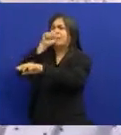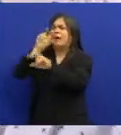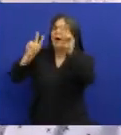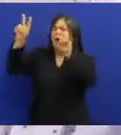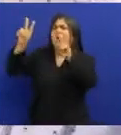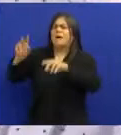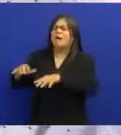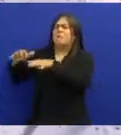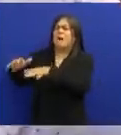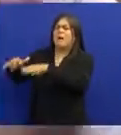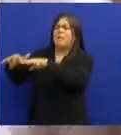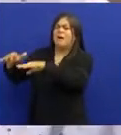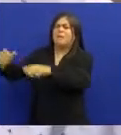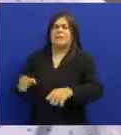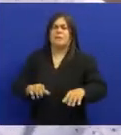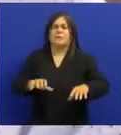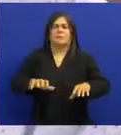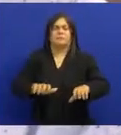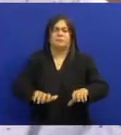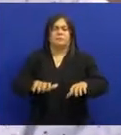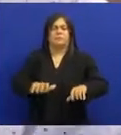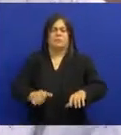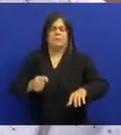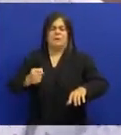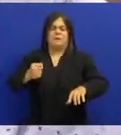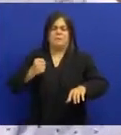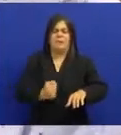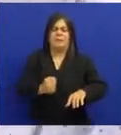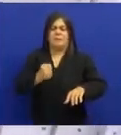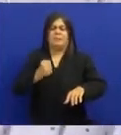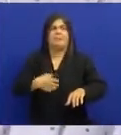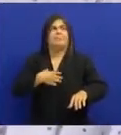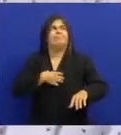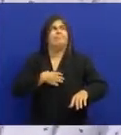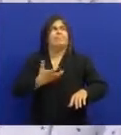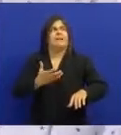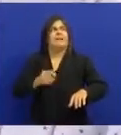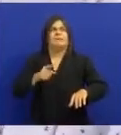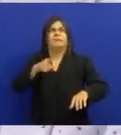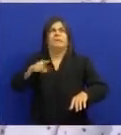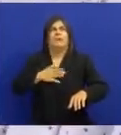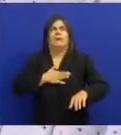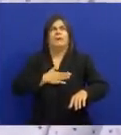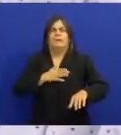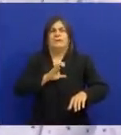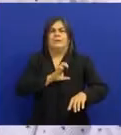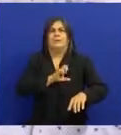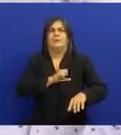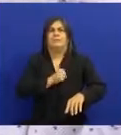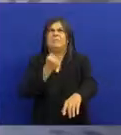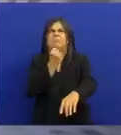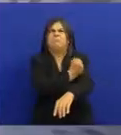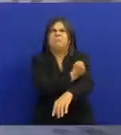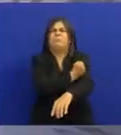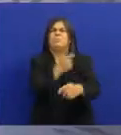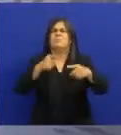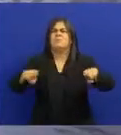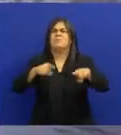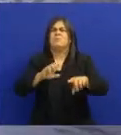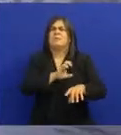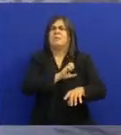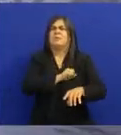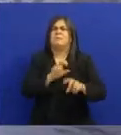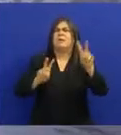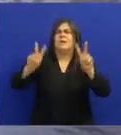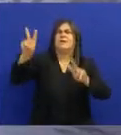Cantando Tocando jardineira Ele já tinha O micróbio do frevo No sangue Já tinha